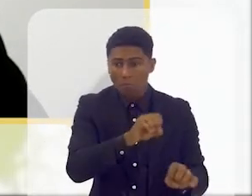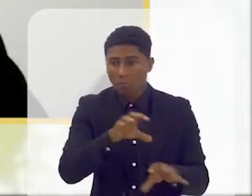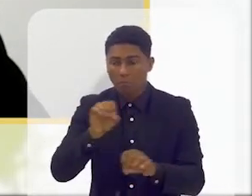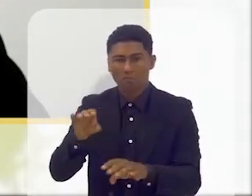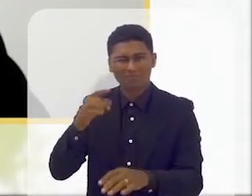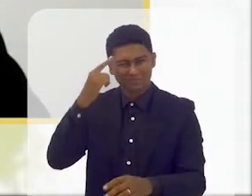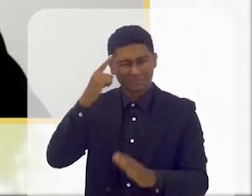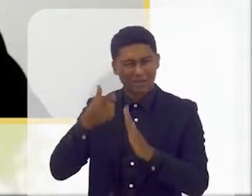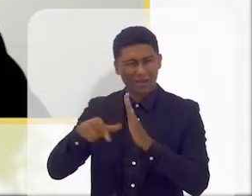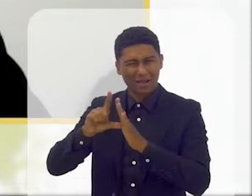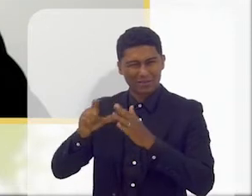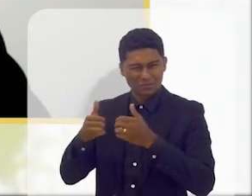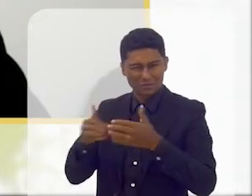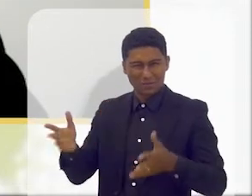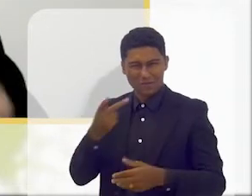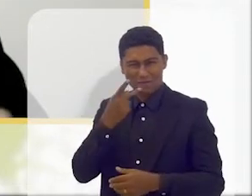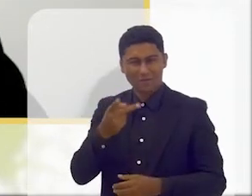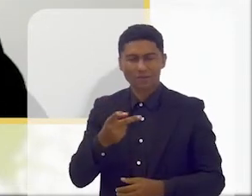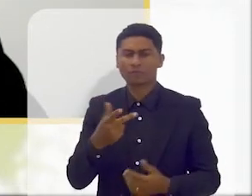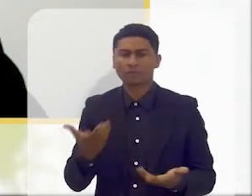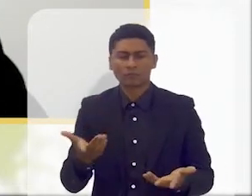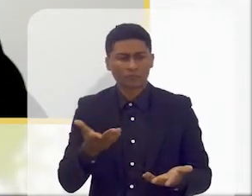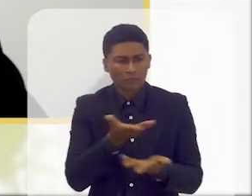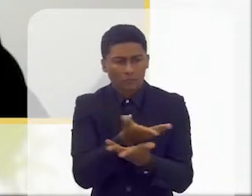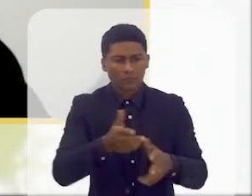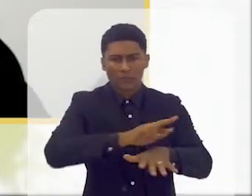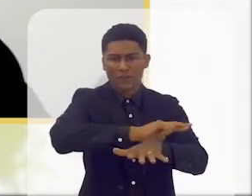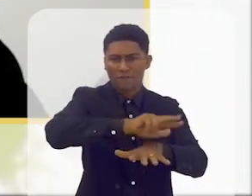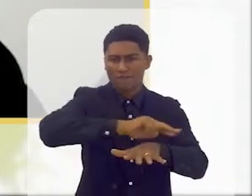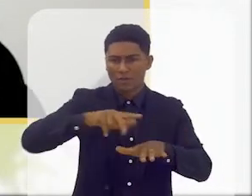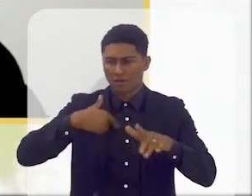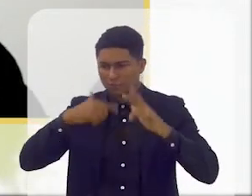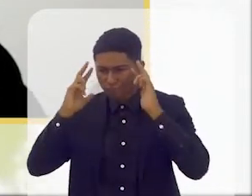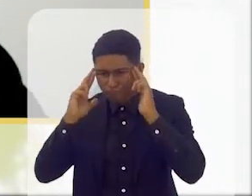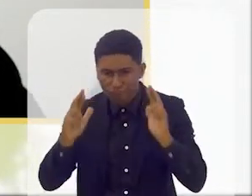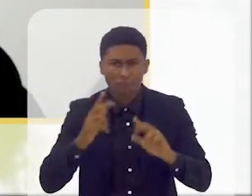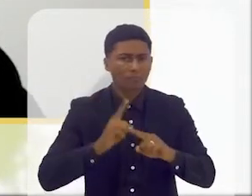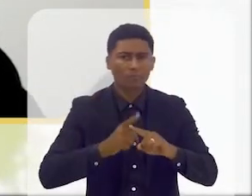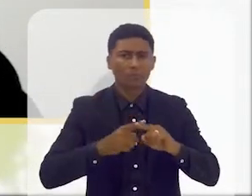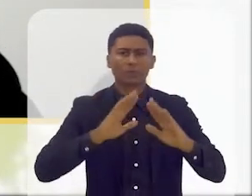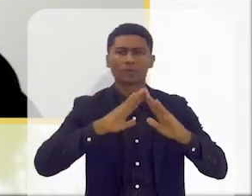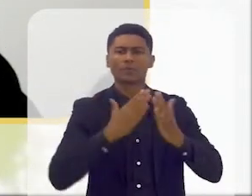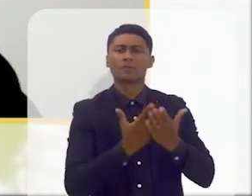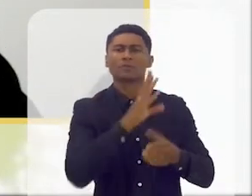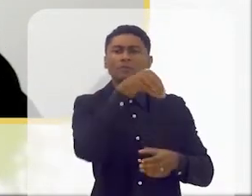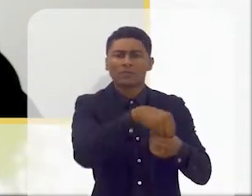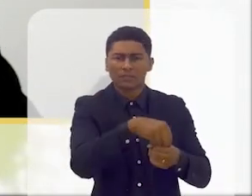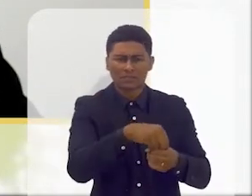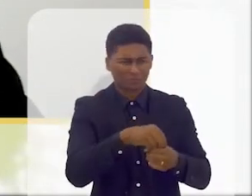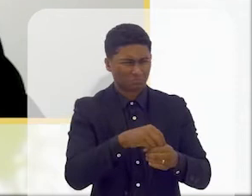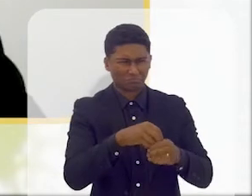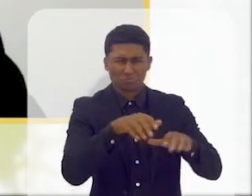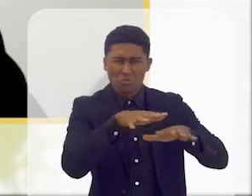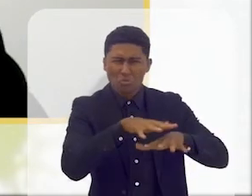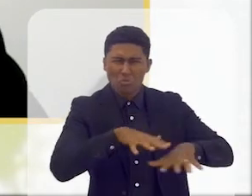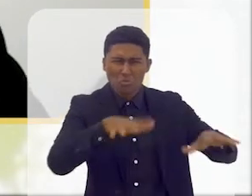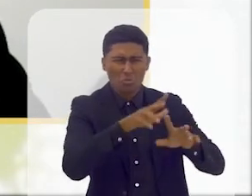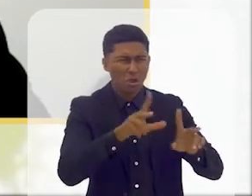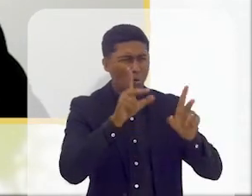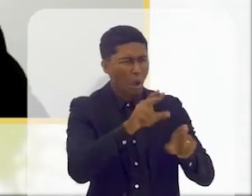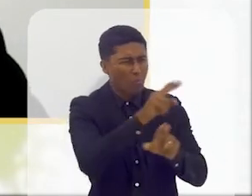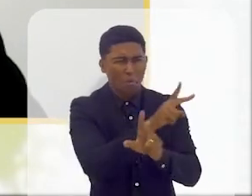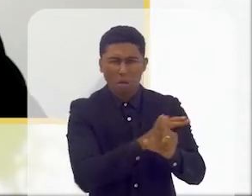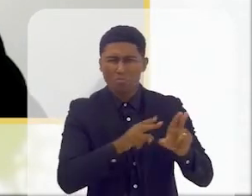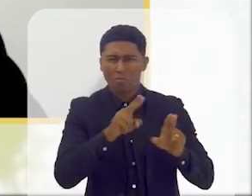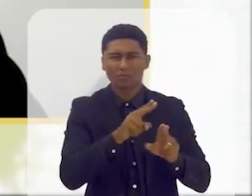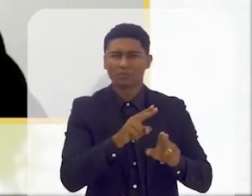nossa conversa. Porquê é que eu respeito a diferença? Porque uma escola onde são todos iguais não existe, não existe em nenhuma parte